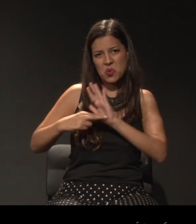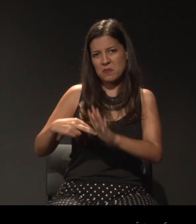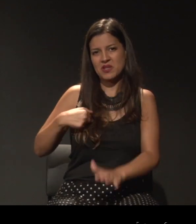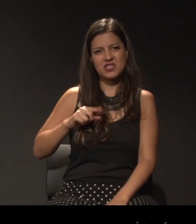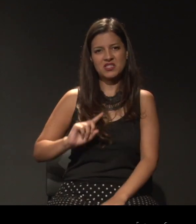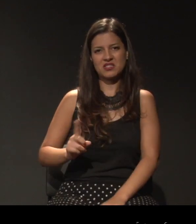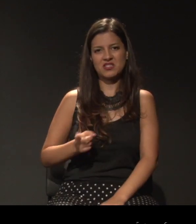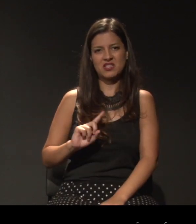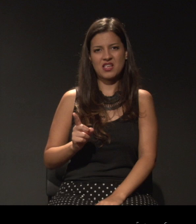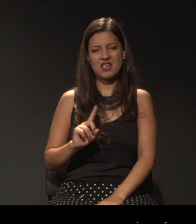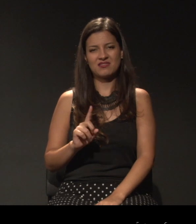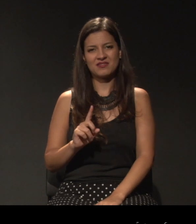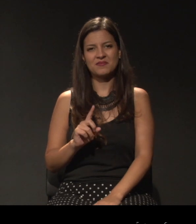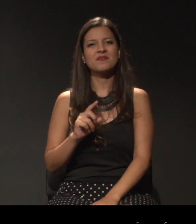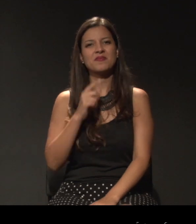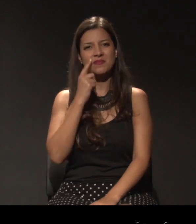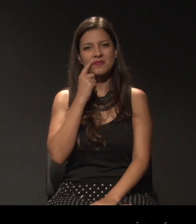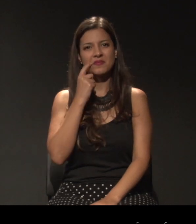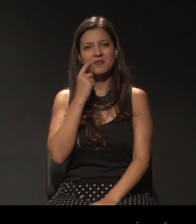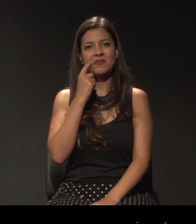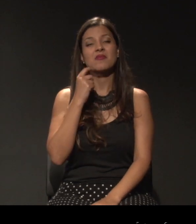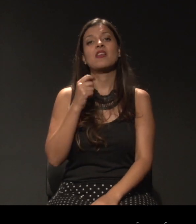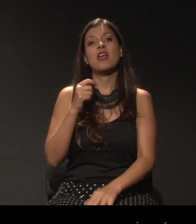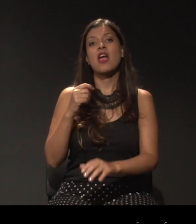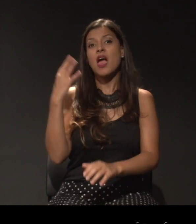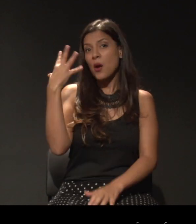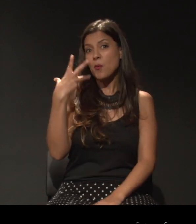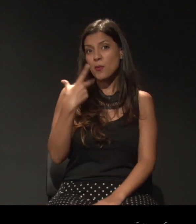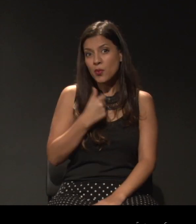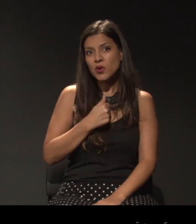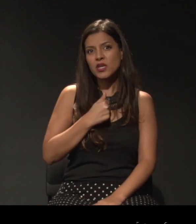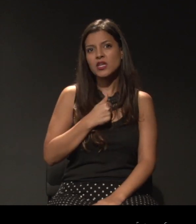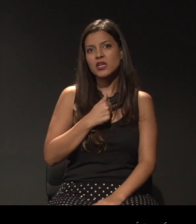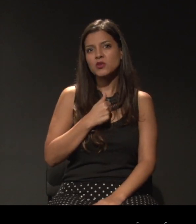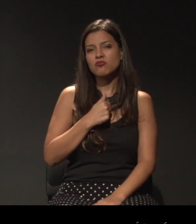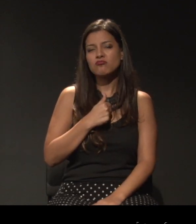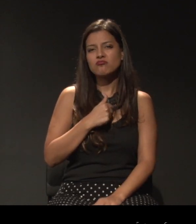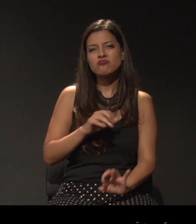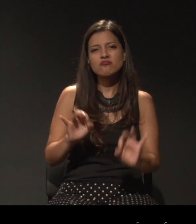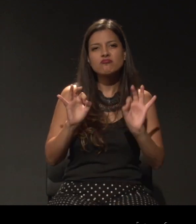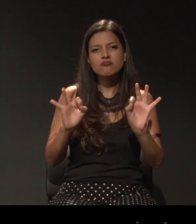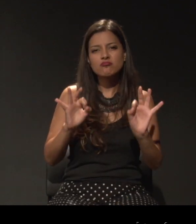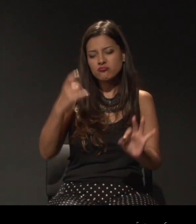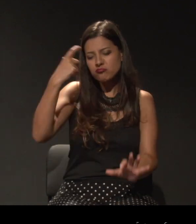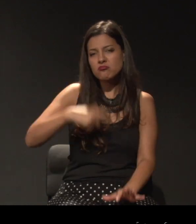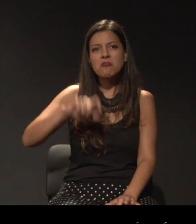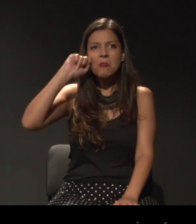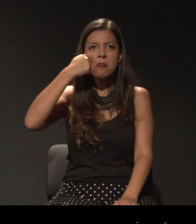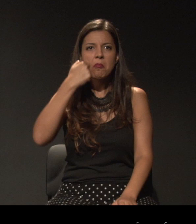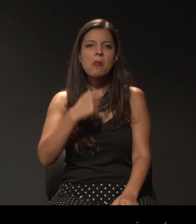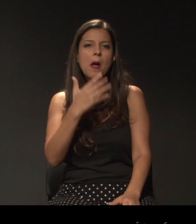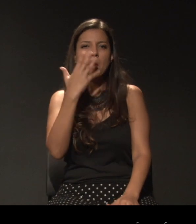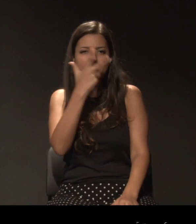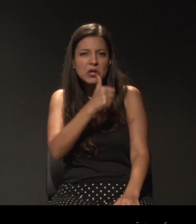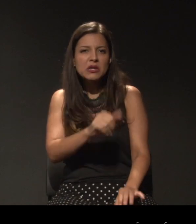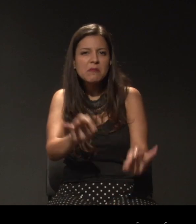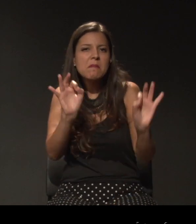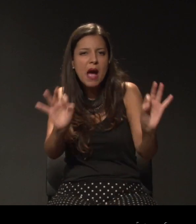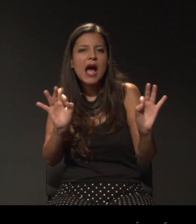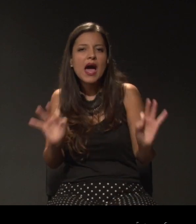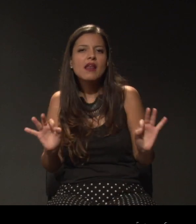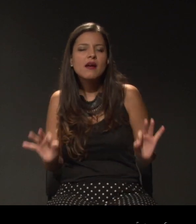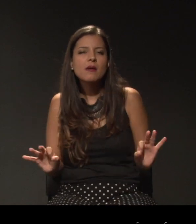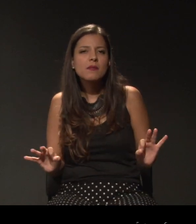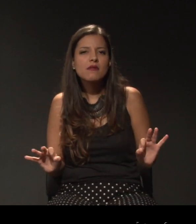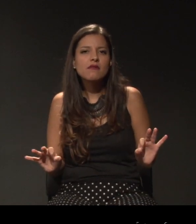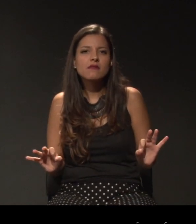fotografia, que é bonito para caraca... Que é bonito para caramba ser preto. Que é bonito para caramba. Que é